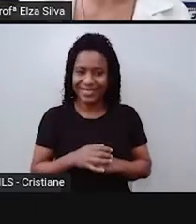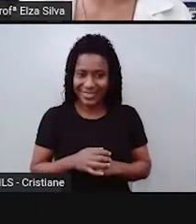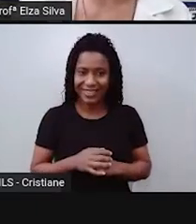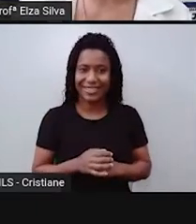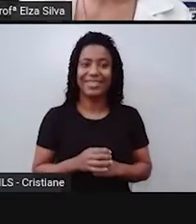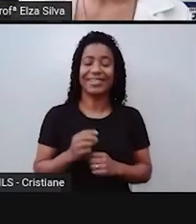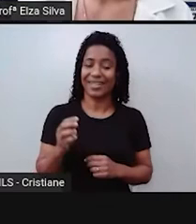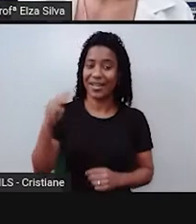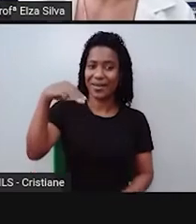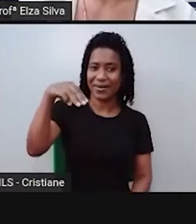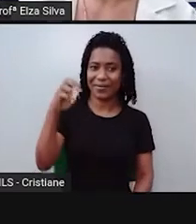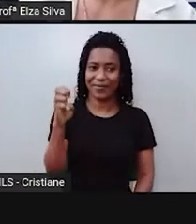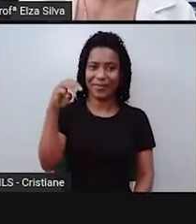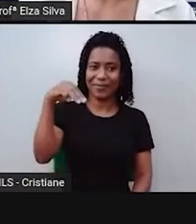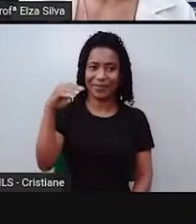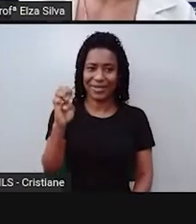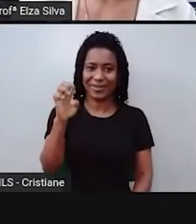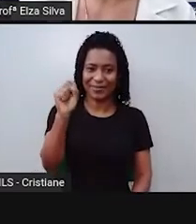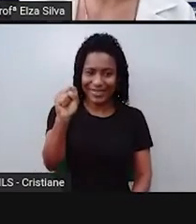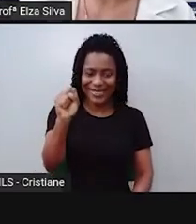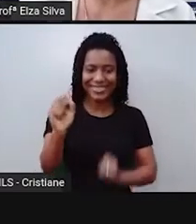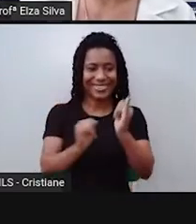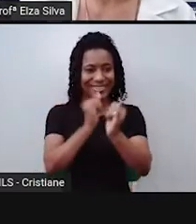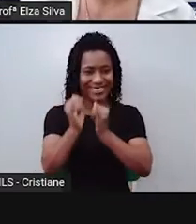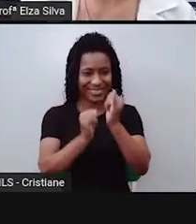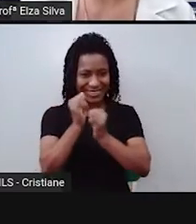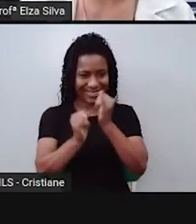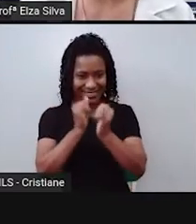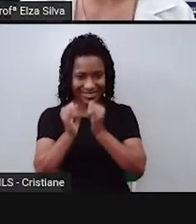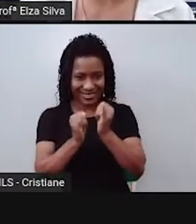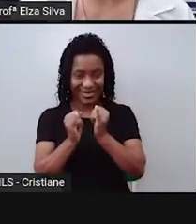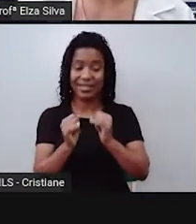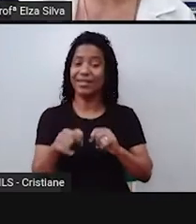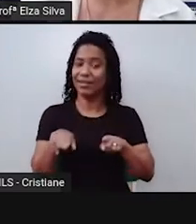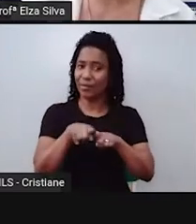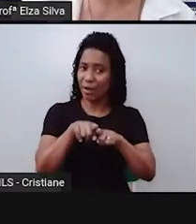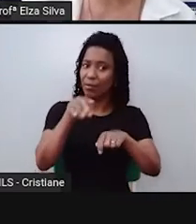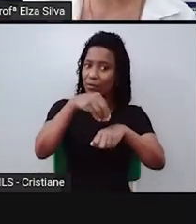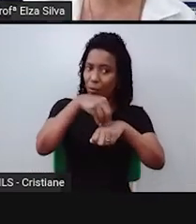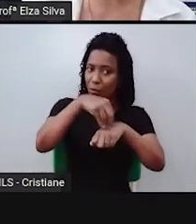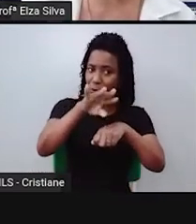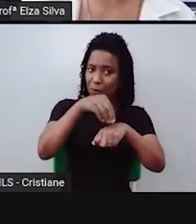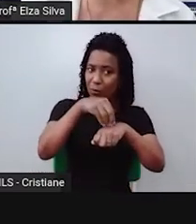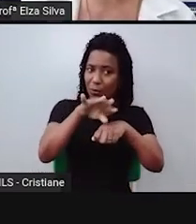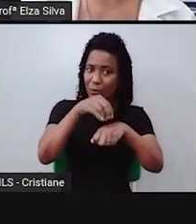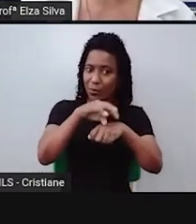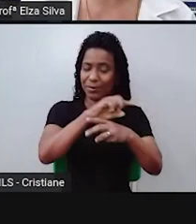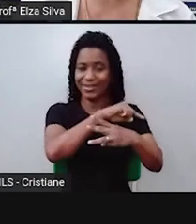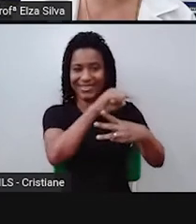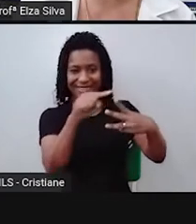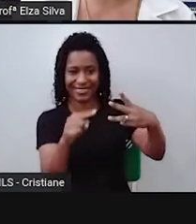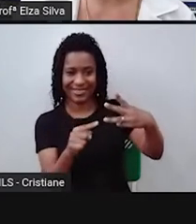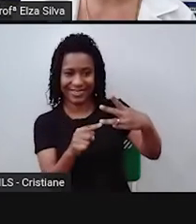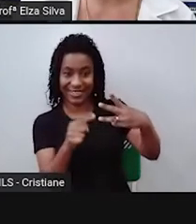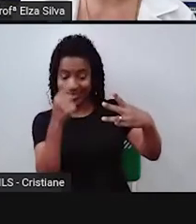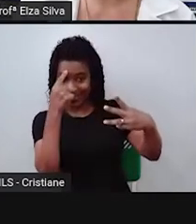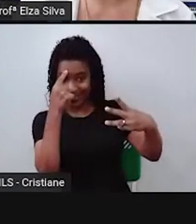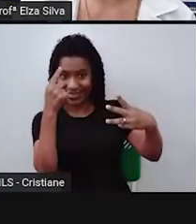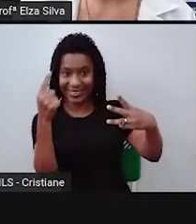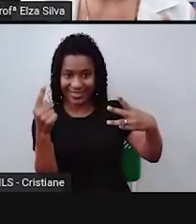internet. E vale lembrar as tips, as dicas de organização ainda do nosso caderno de inglês.